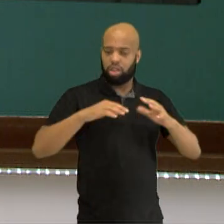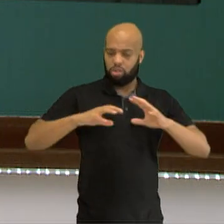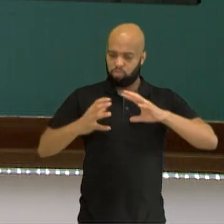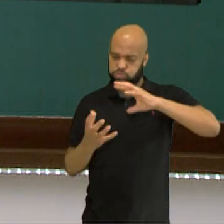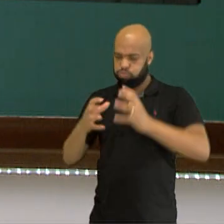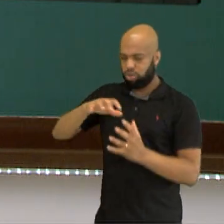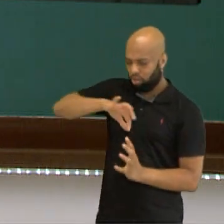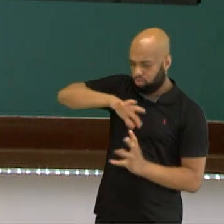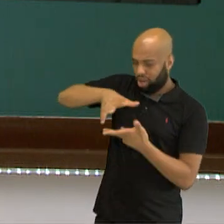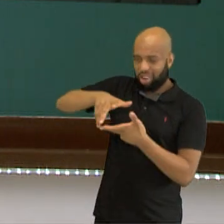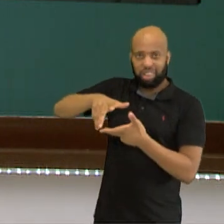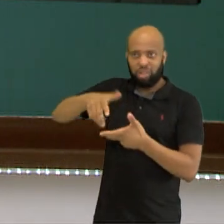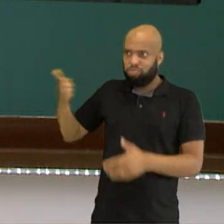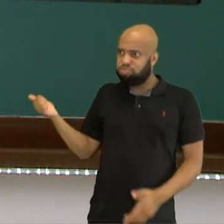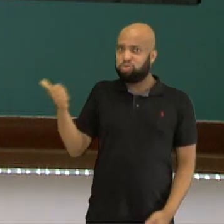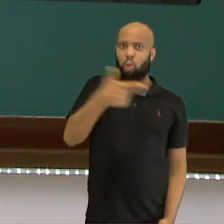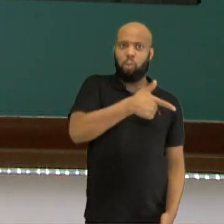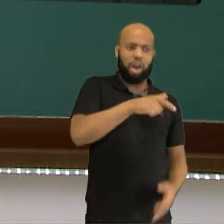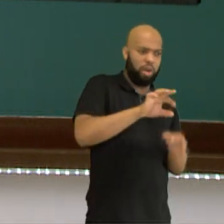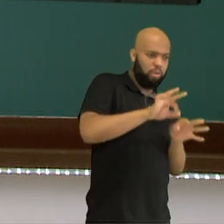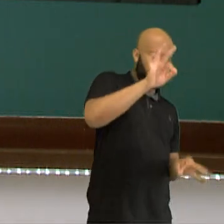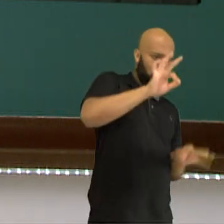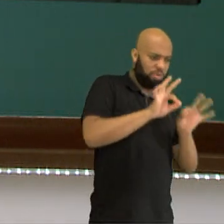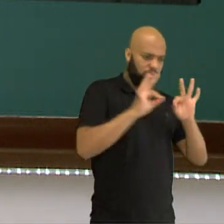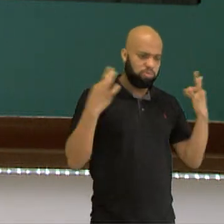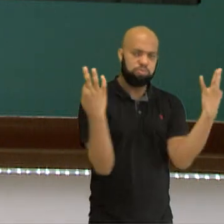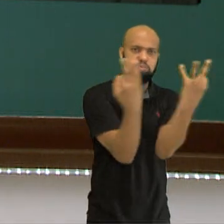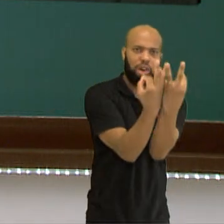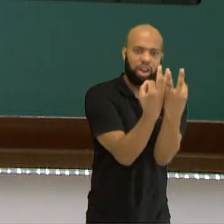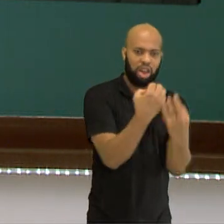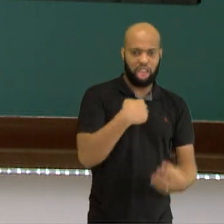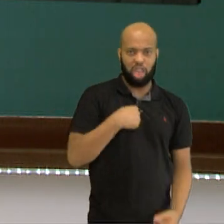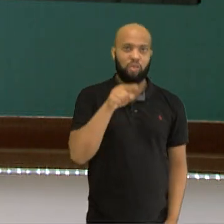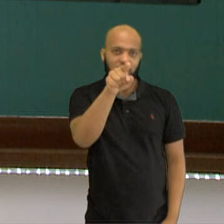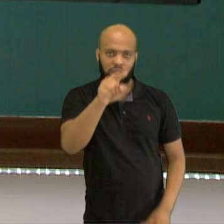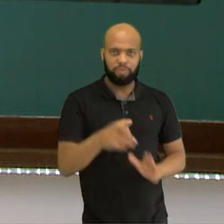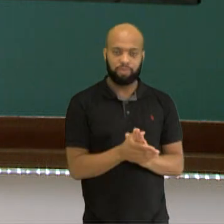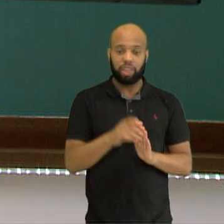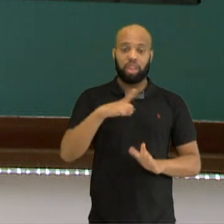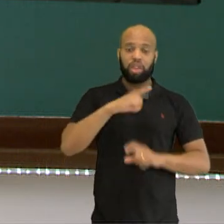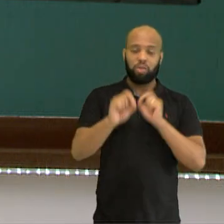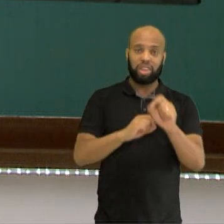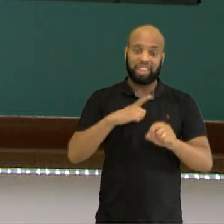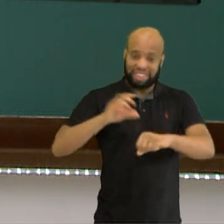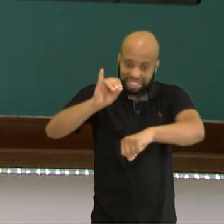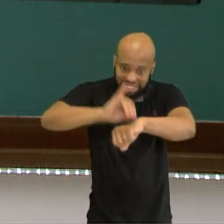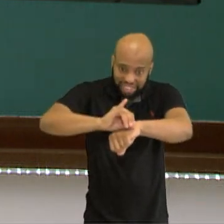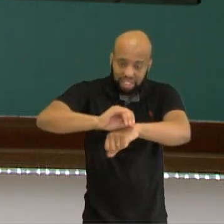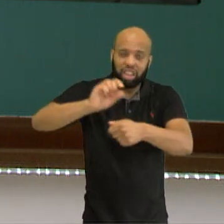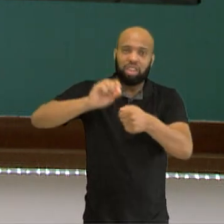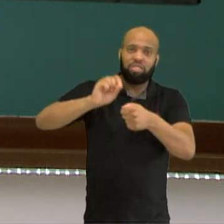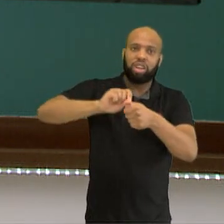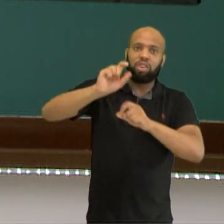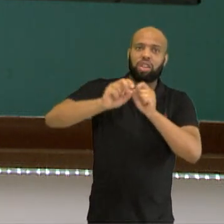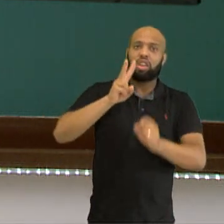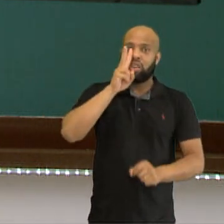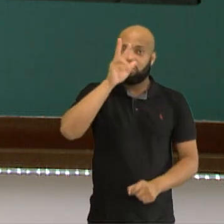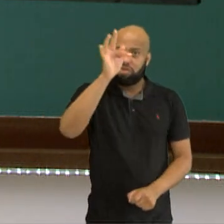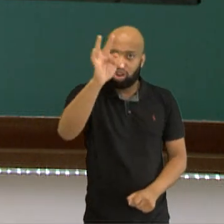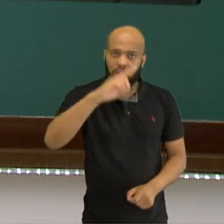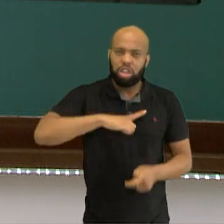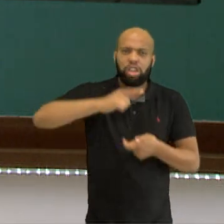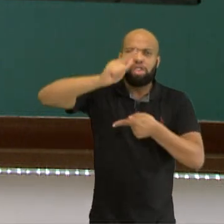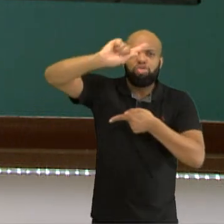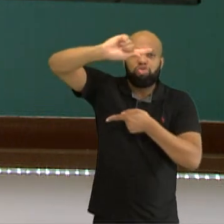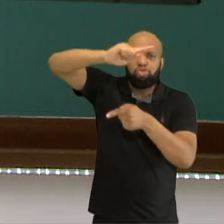maior que eu e você. O centro desse planeta exerce uma força chamada gravidade, que nos puxa para o centro.